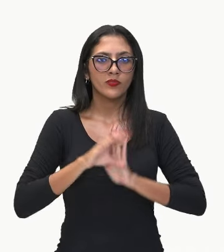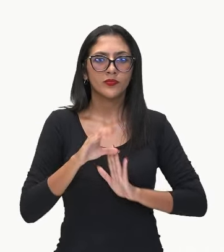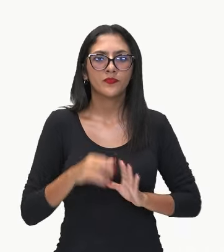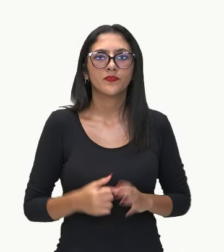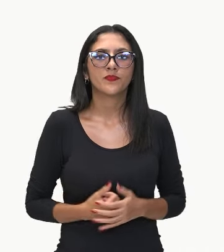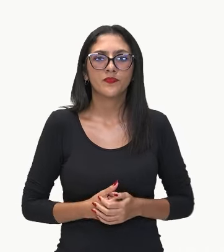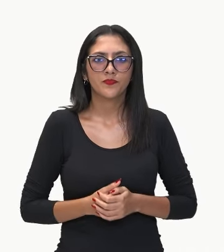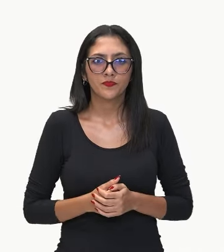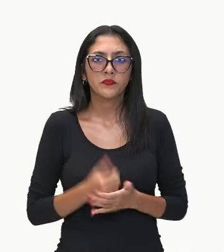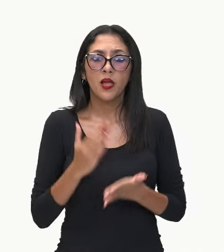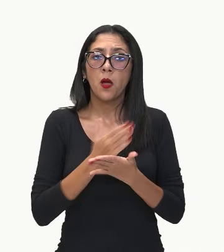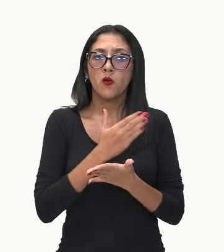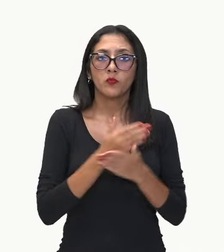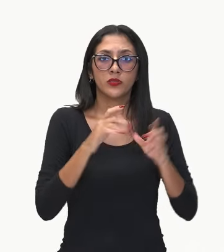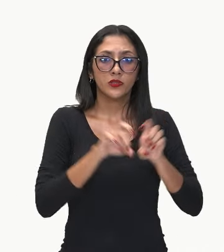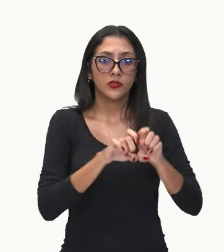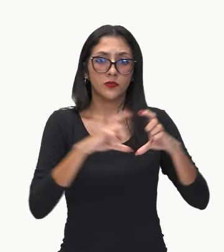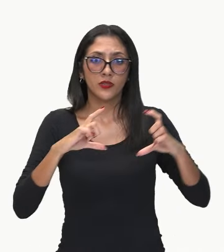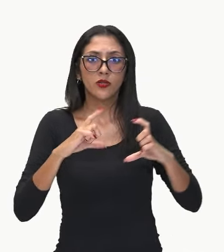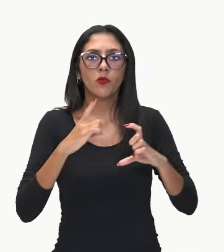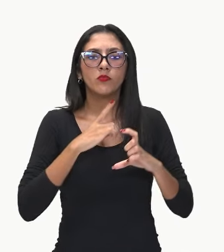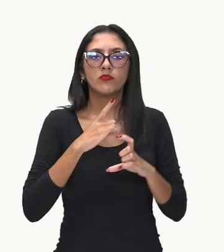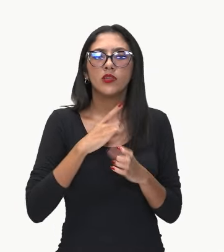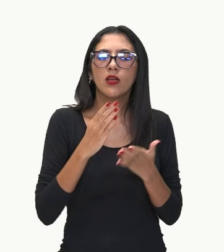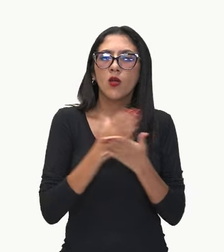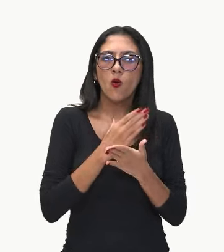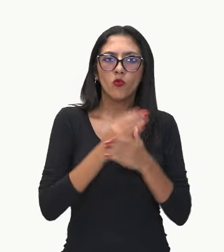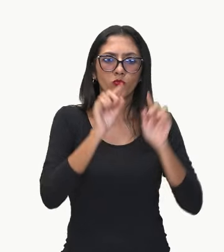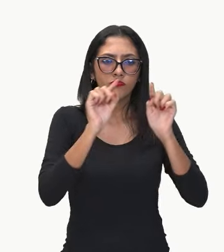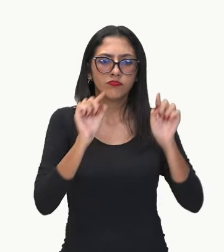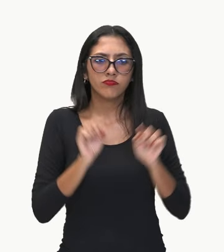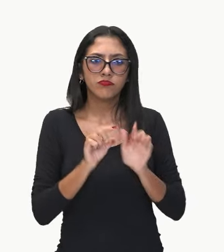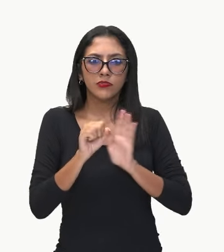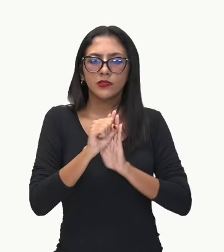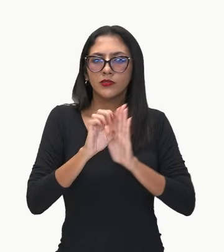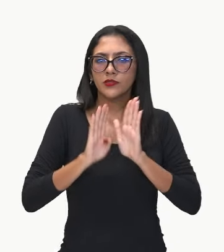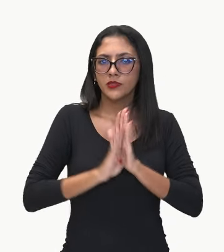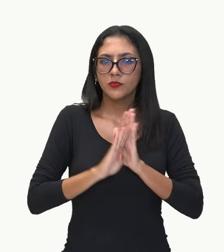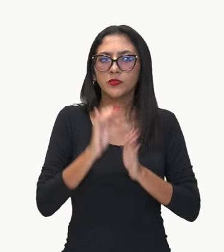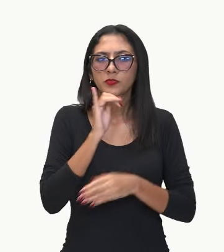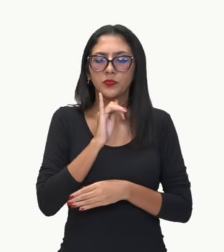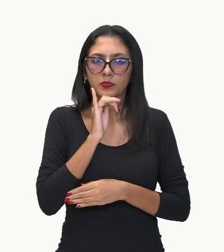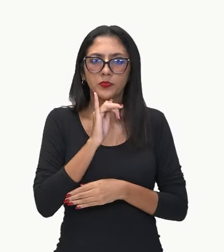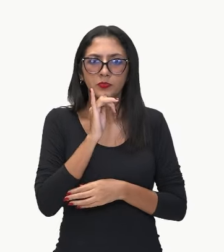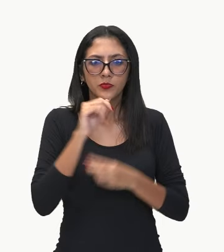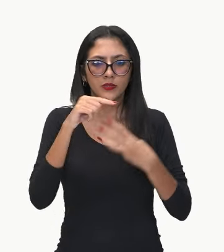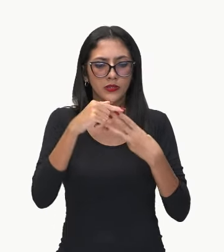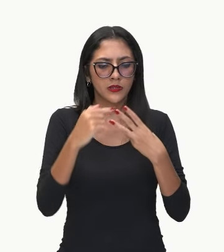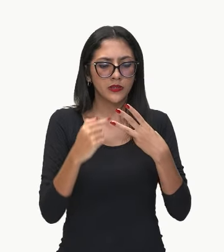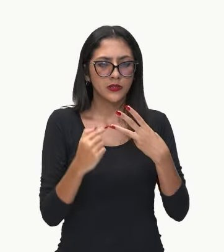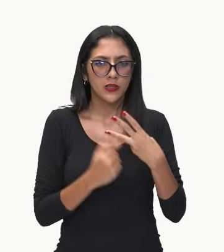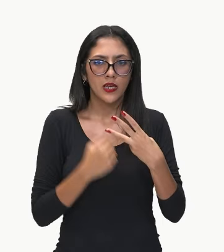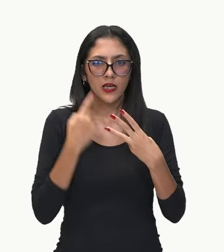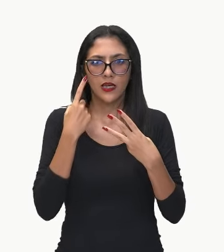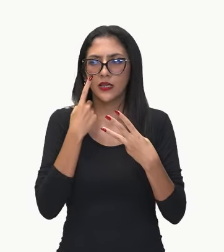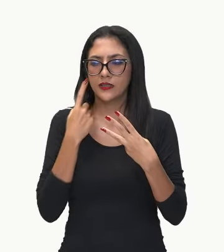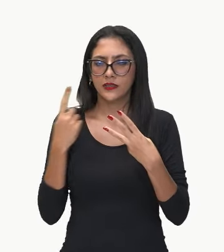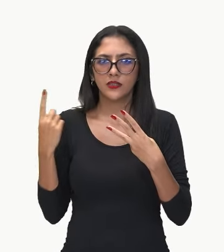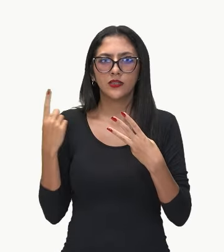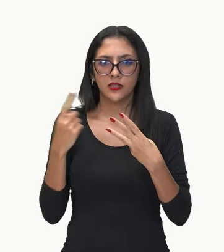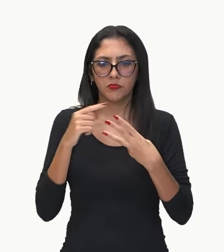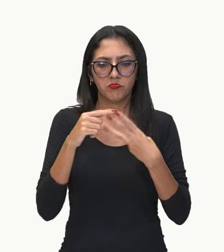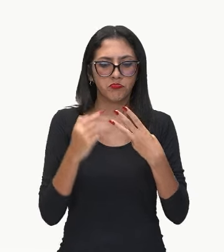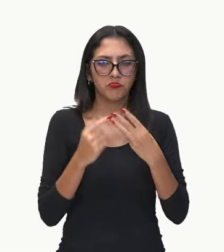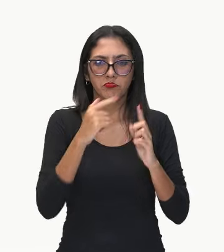Há expressões que apresentam sinais de associação, não é? São eles, os parênteses, os colchetes e as